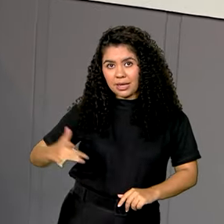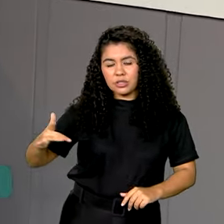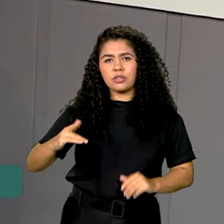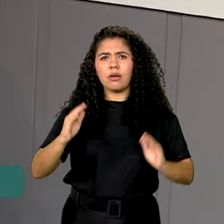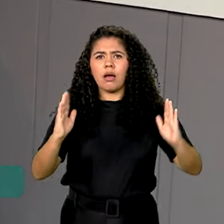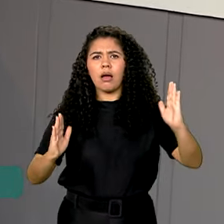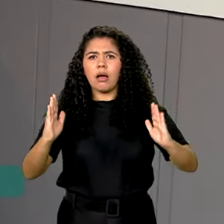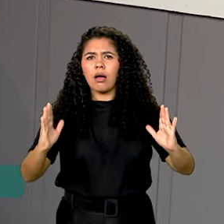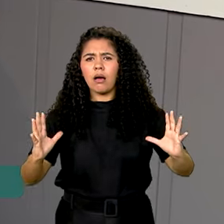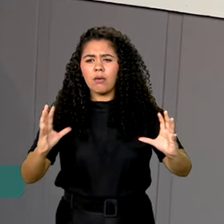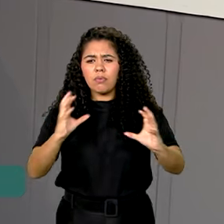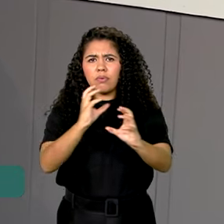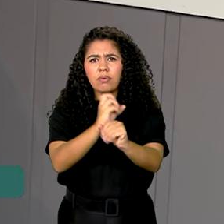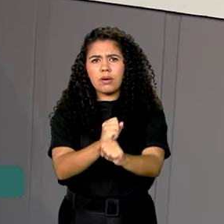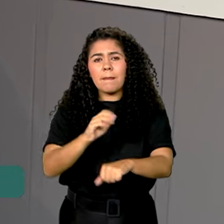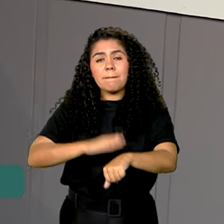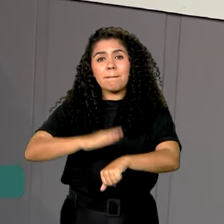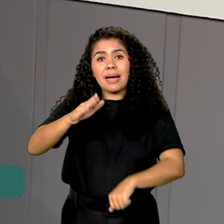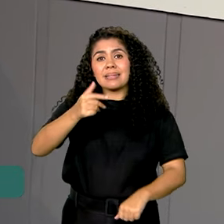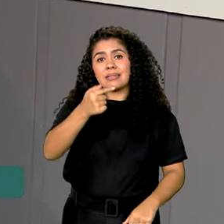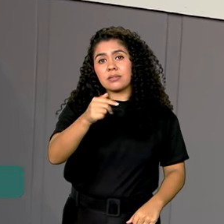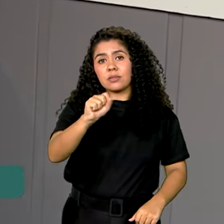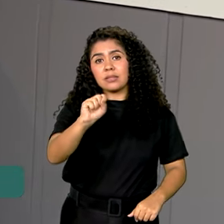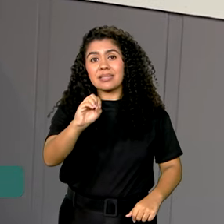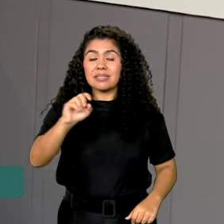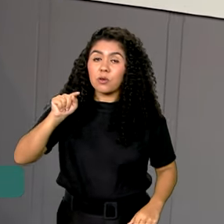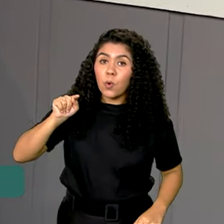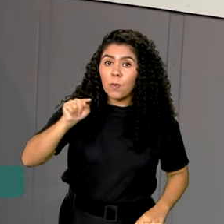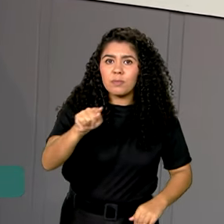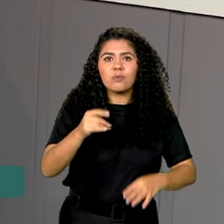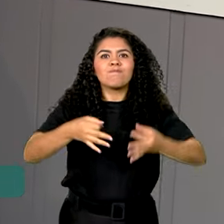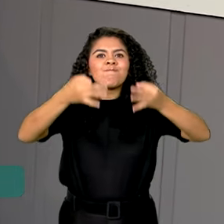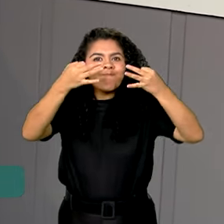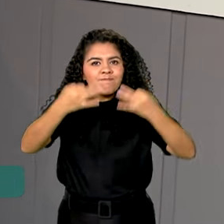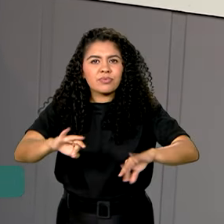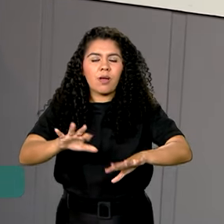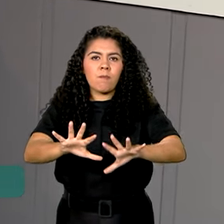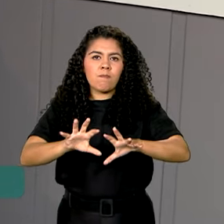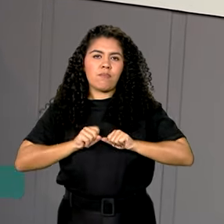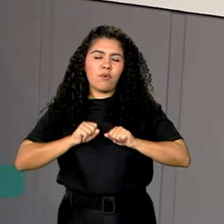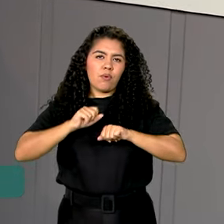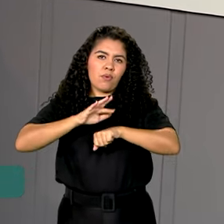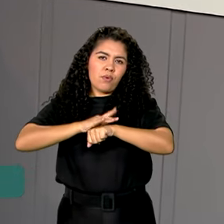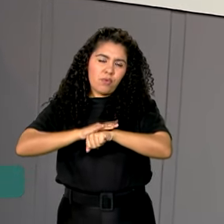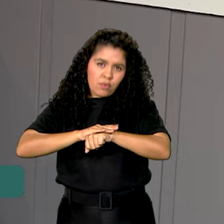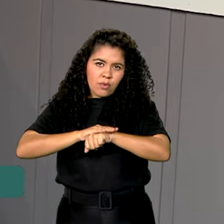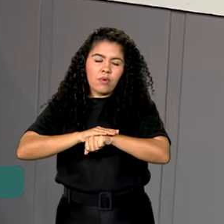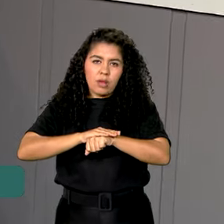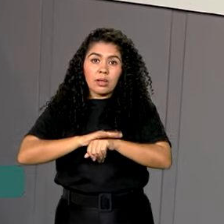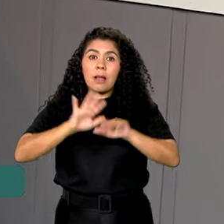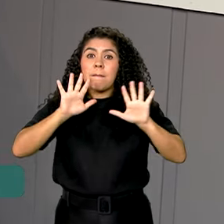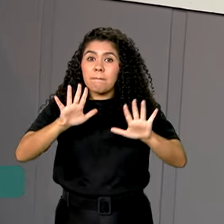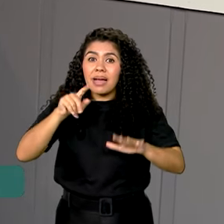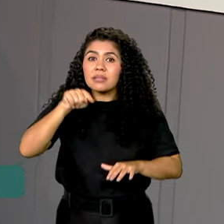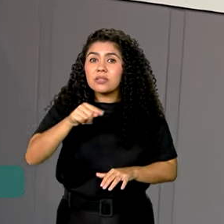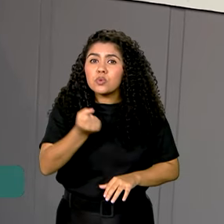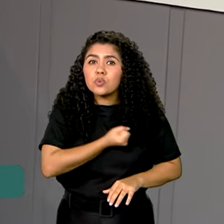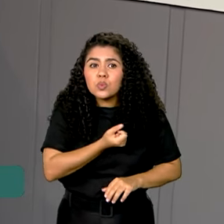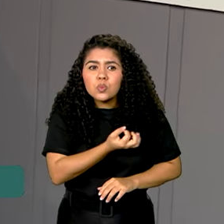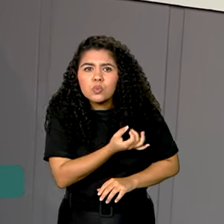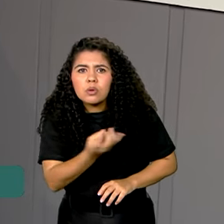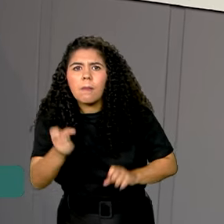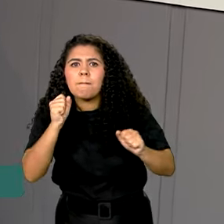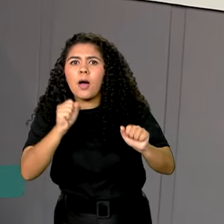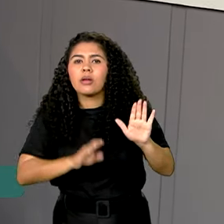de 785 mil casos de hepatites virais no país. Mas esse número pode ser ainda maior, porque muitas